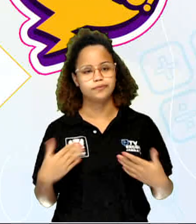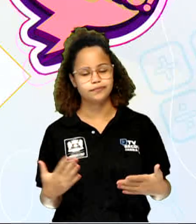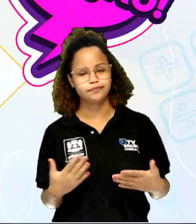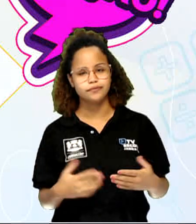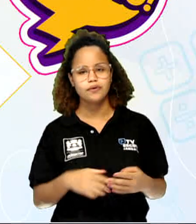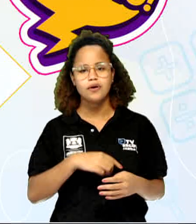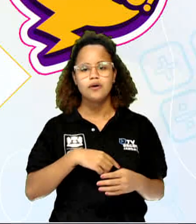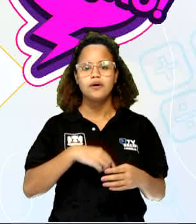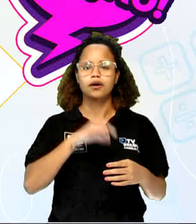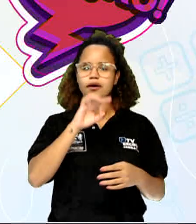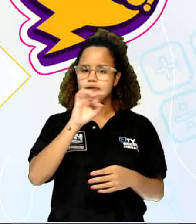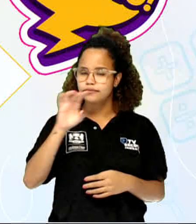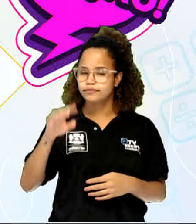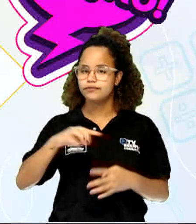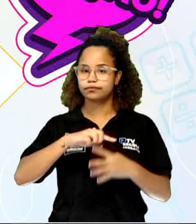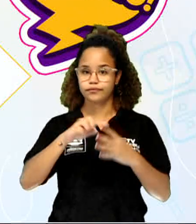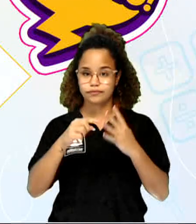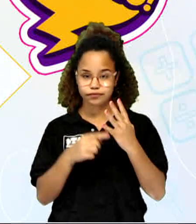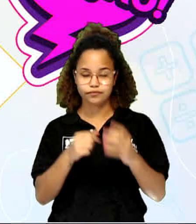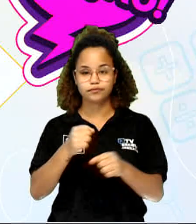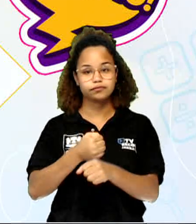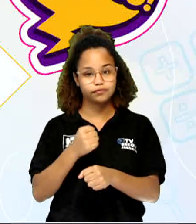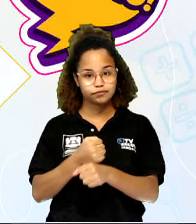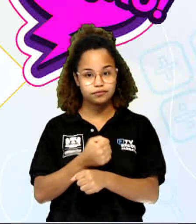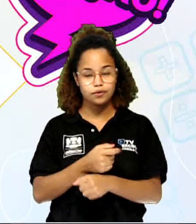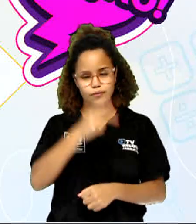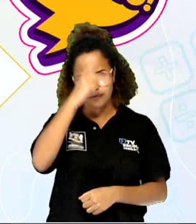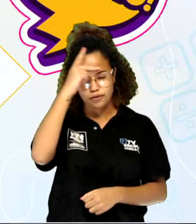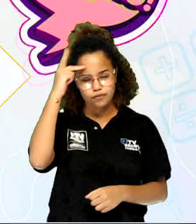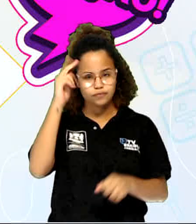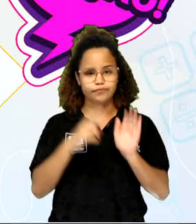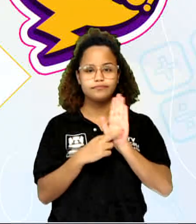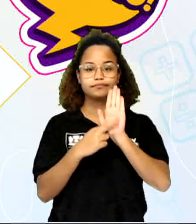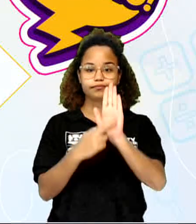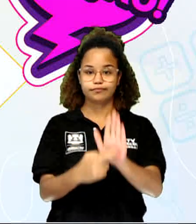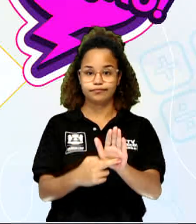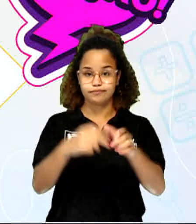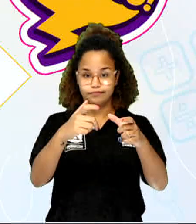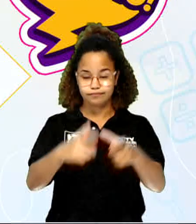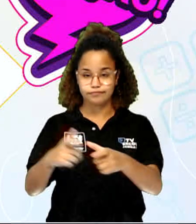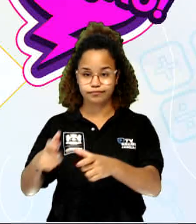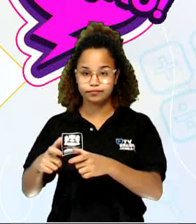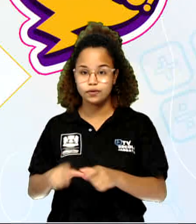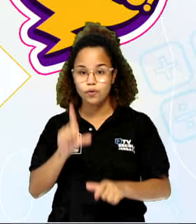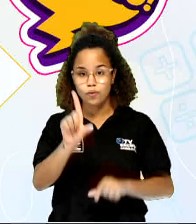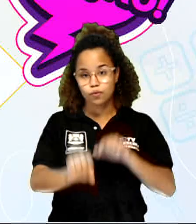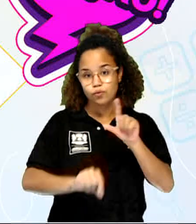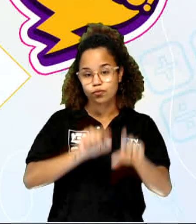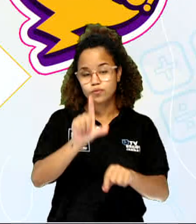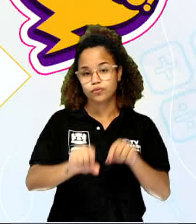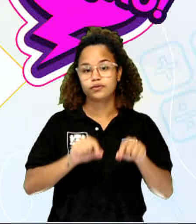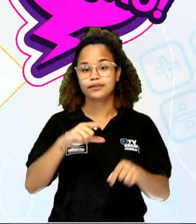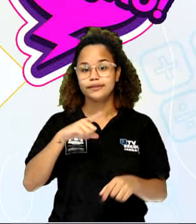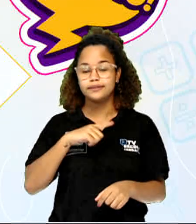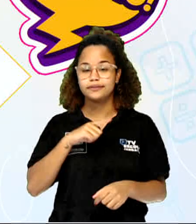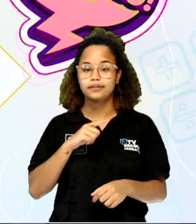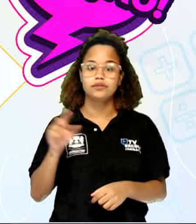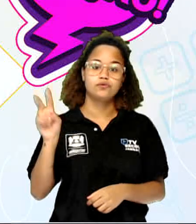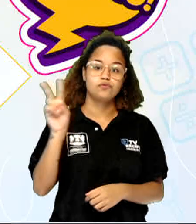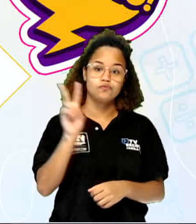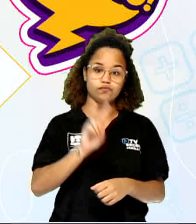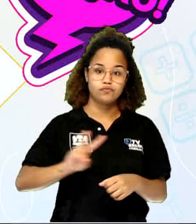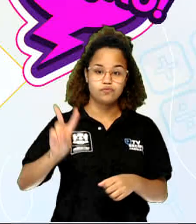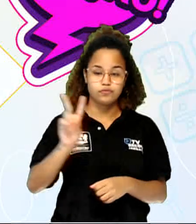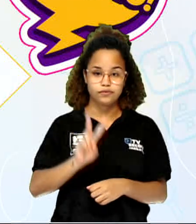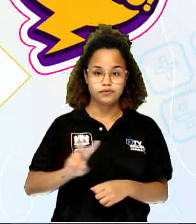anos, os representantes dessas unidades, eles são escolhidos através de uma votação.